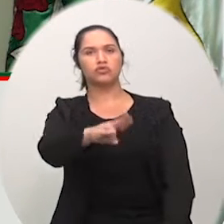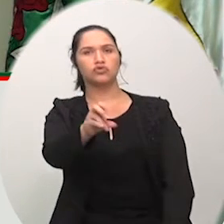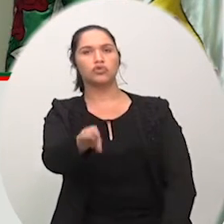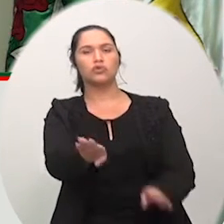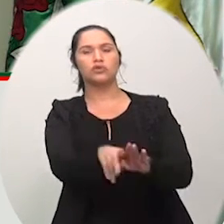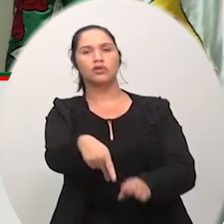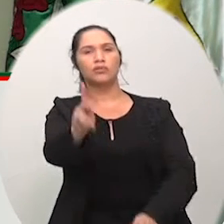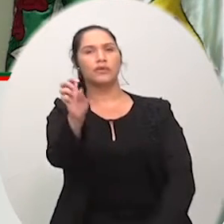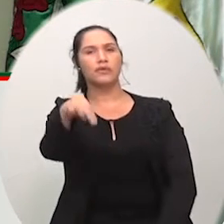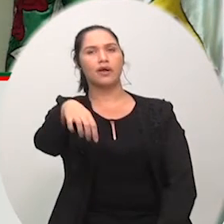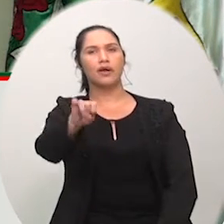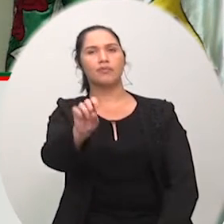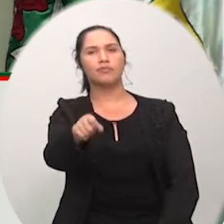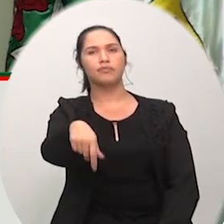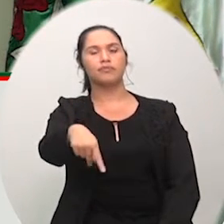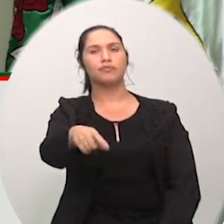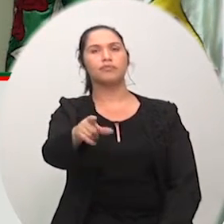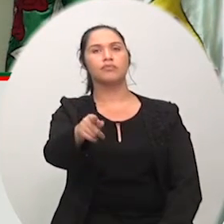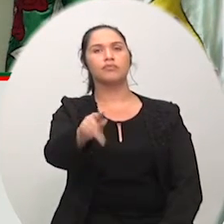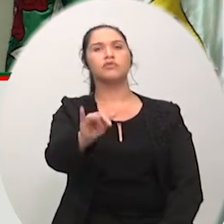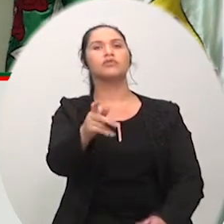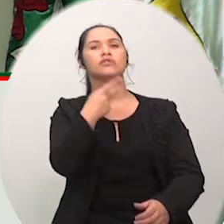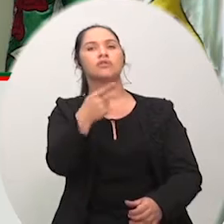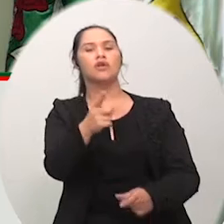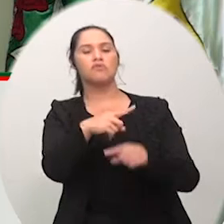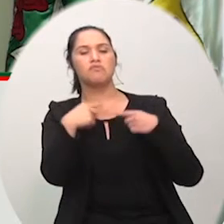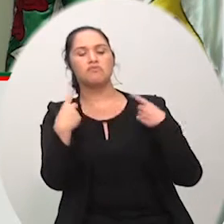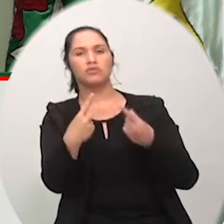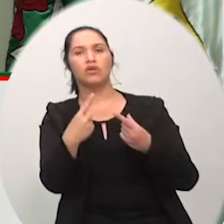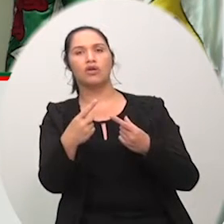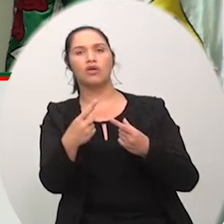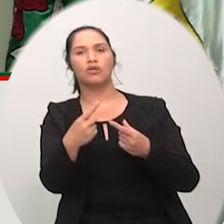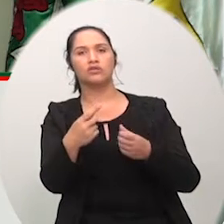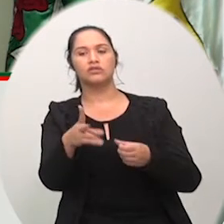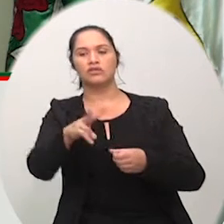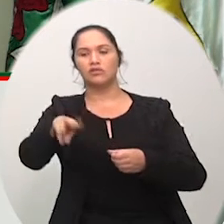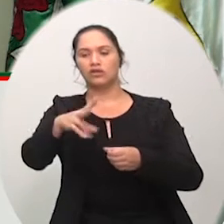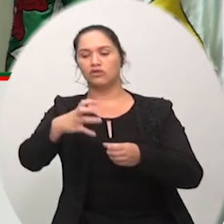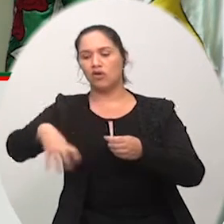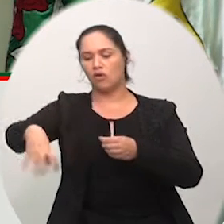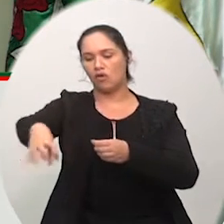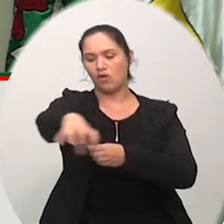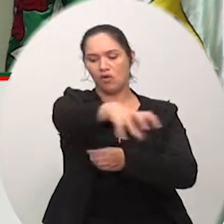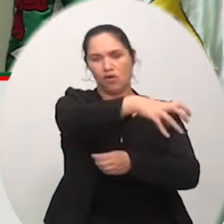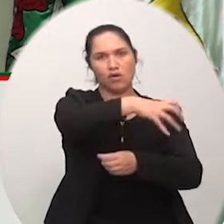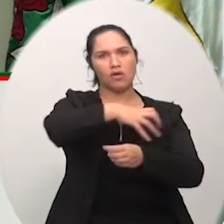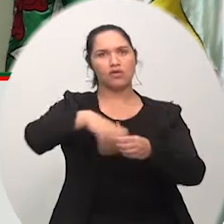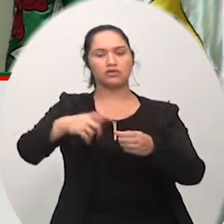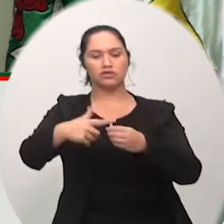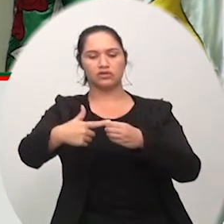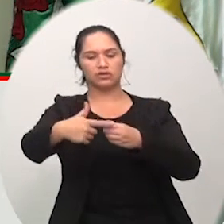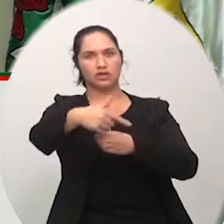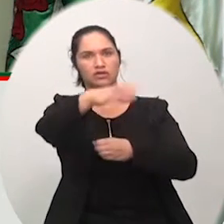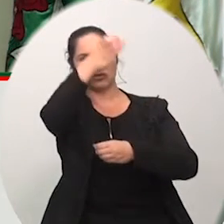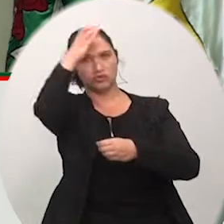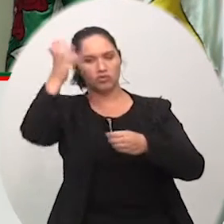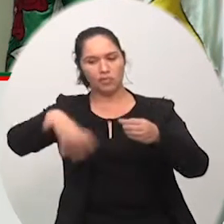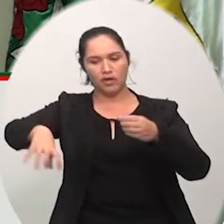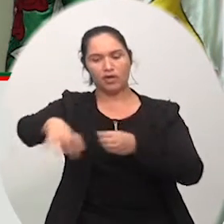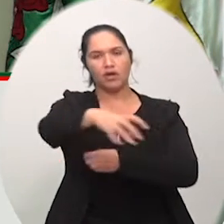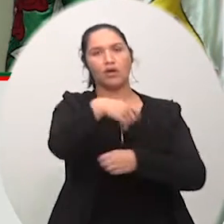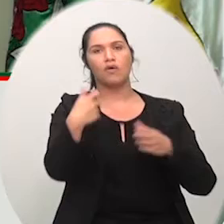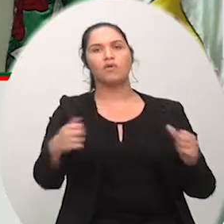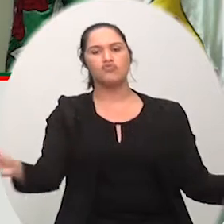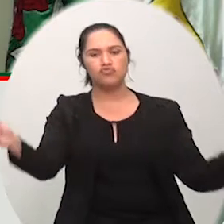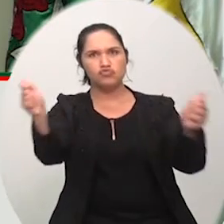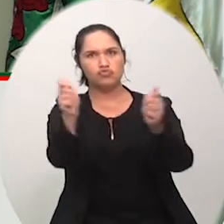mesmo fazer um levante com todos os vereadores da região de Passo Torres a Paulo Lopes e juntar o